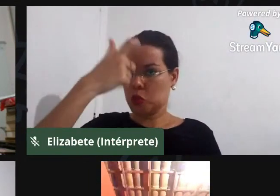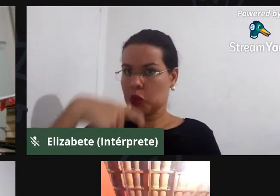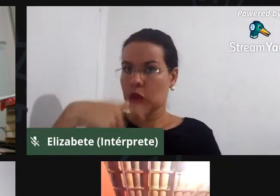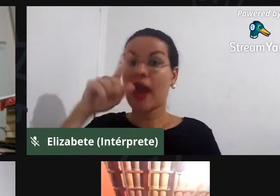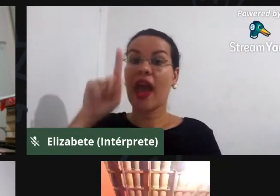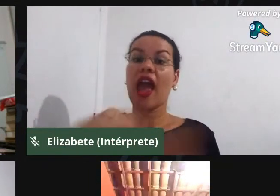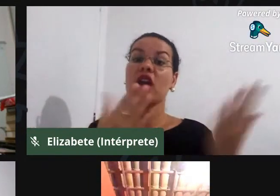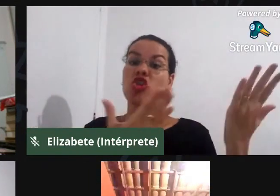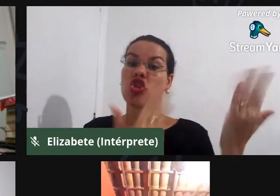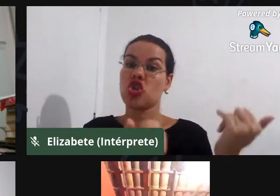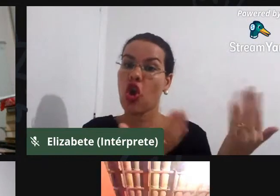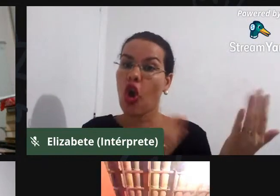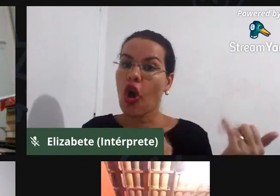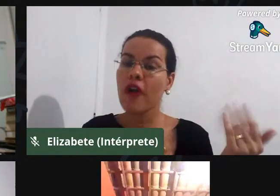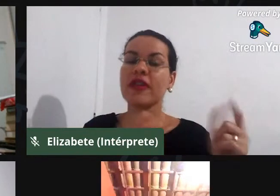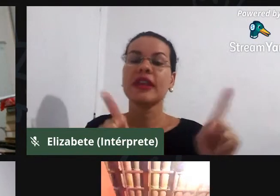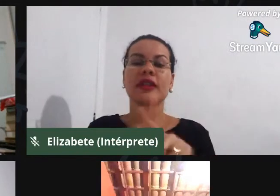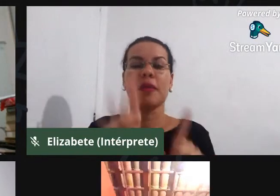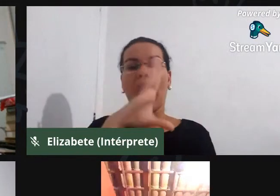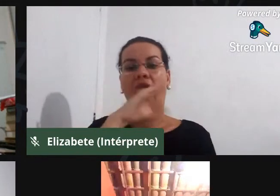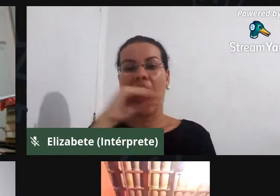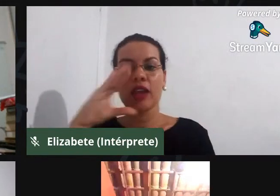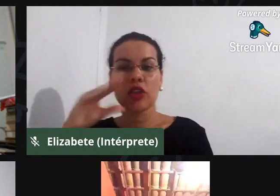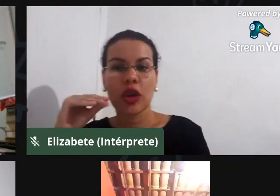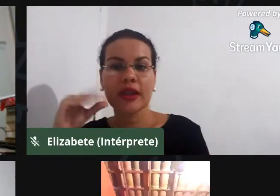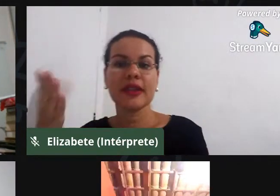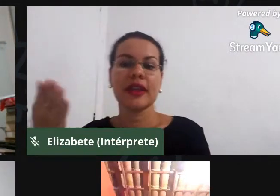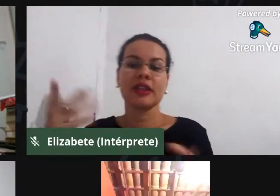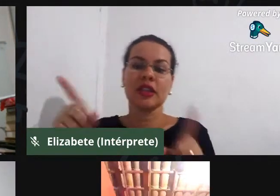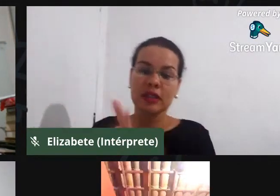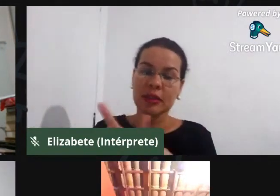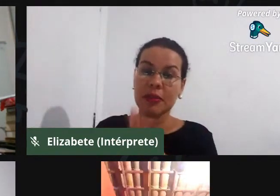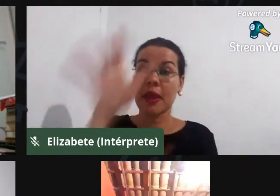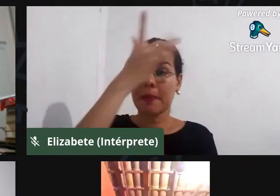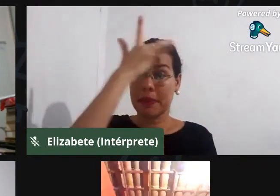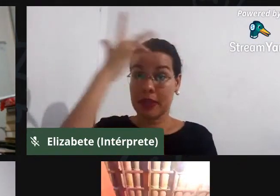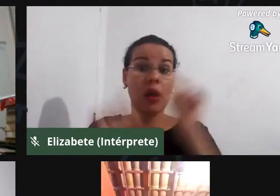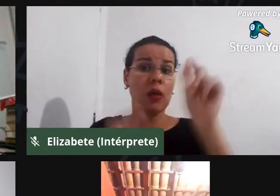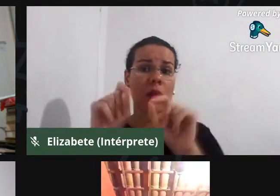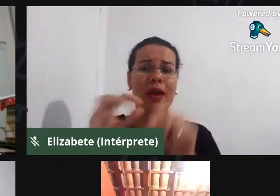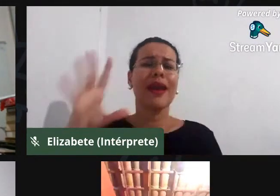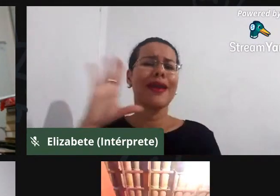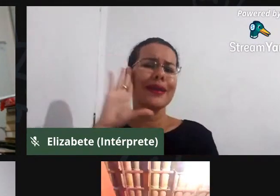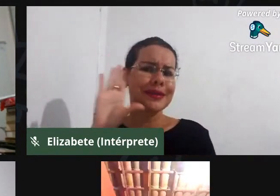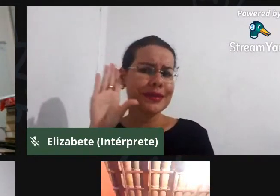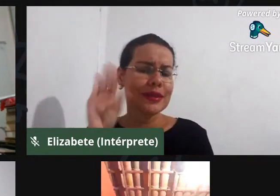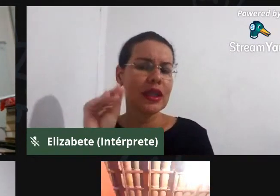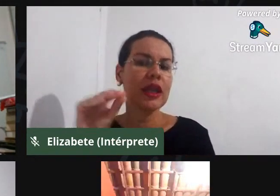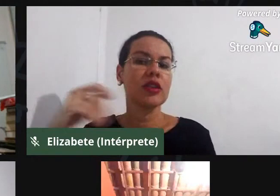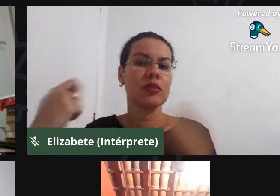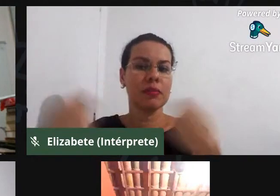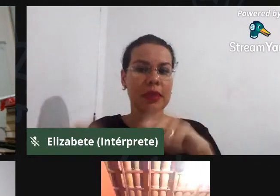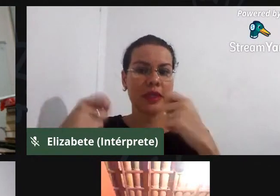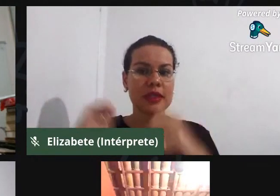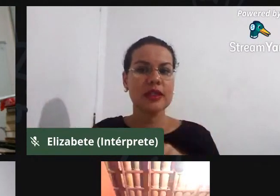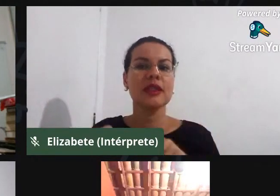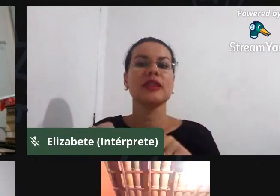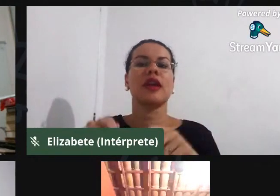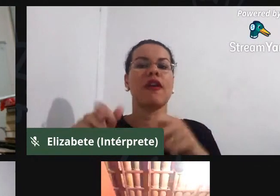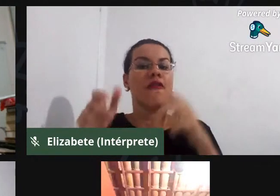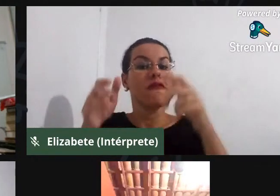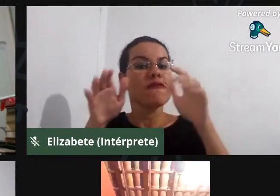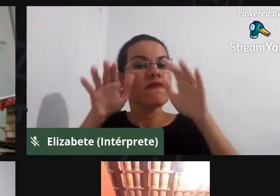adolescente ou daquela pessoa que ela entenda que ela deve ficar, ela sair e voltar, ou que ela deve sair